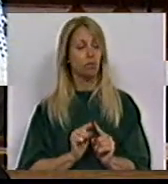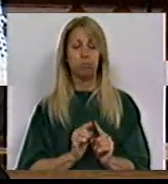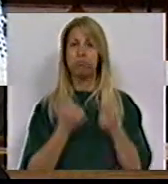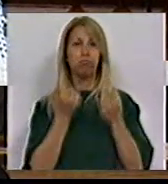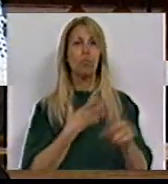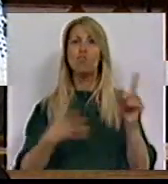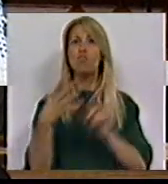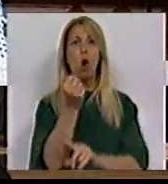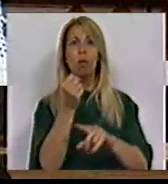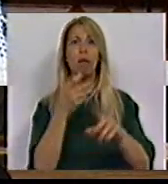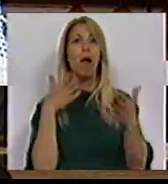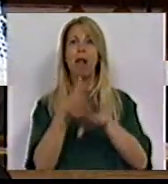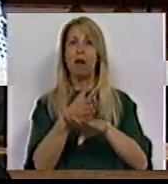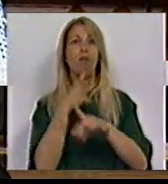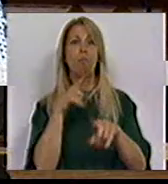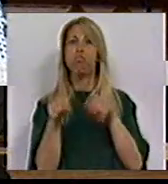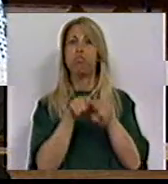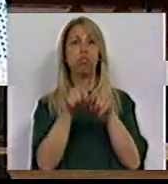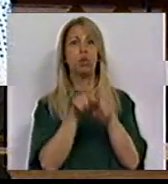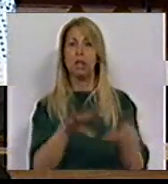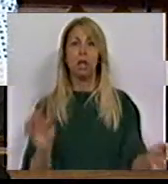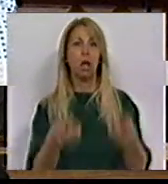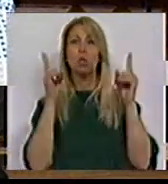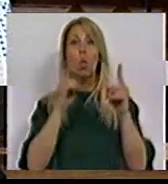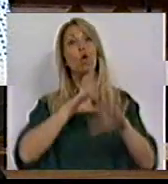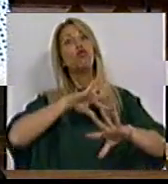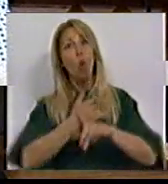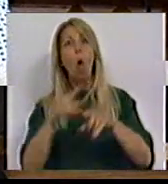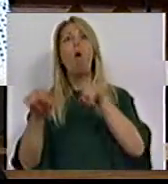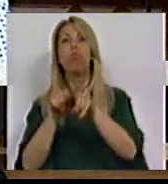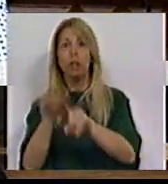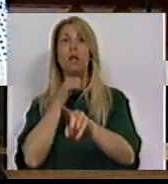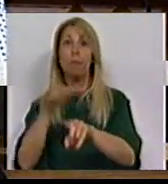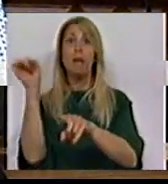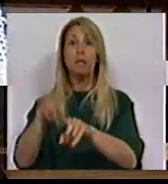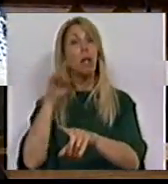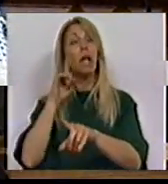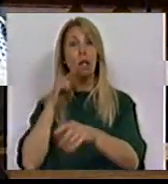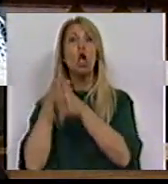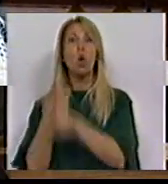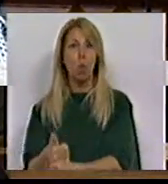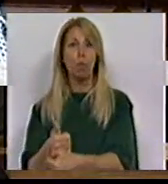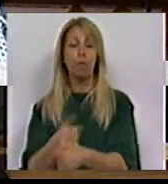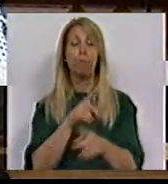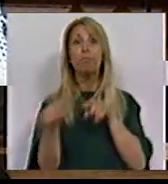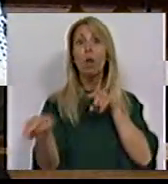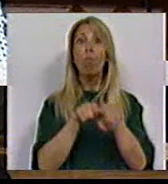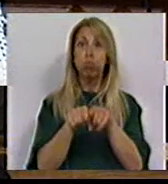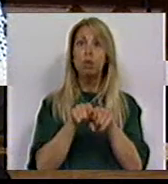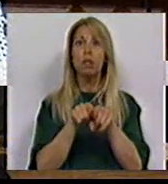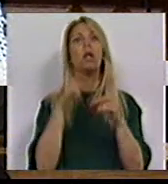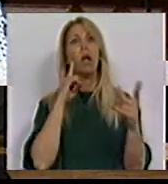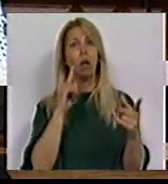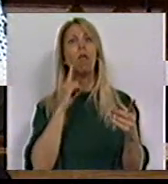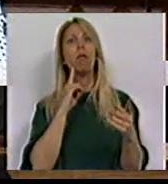com esta política. Só uma outra política permite, de facto, que estas garantias sejam cumpridas. Uma política que pugne